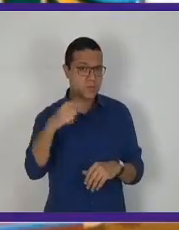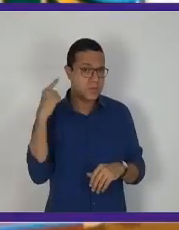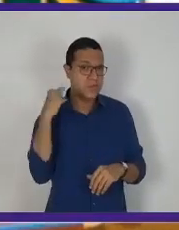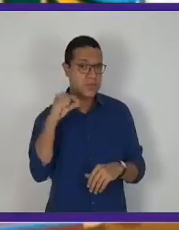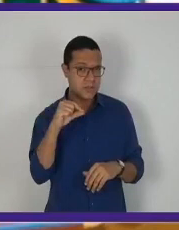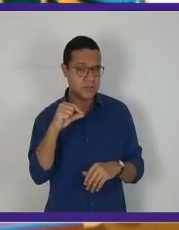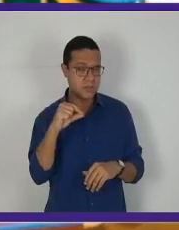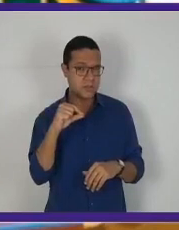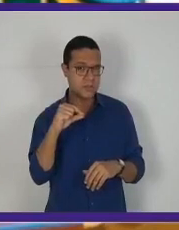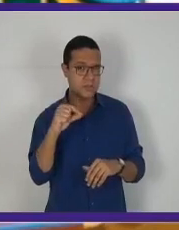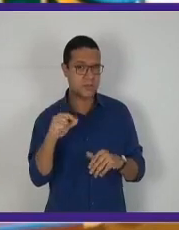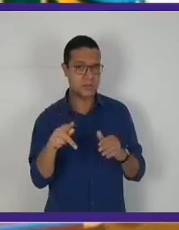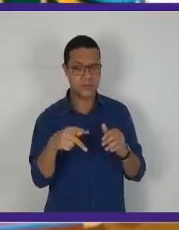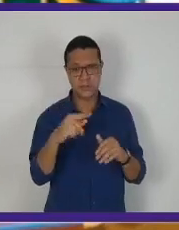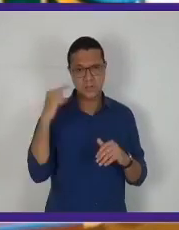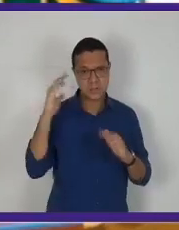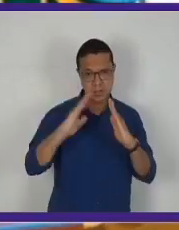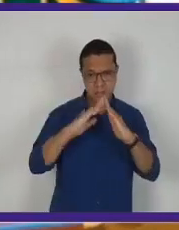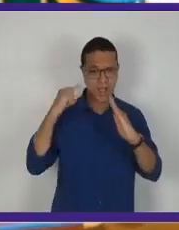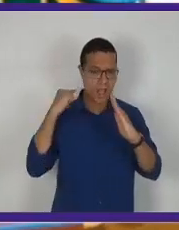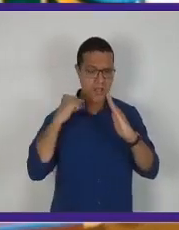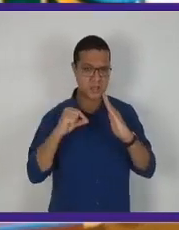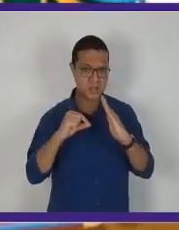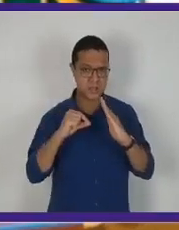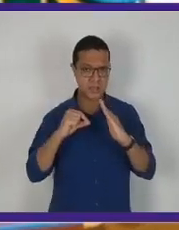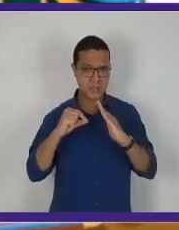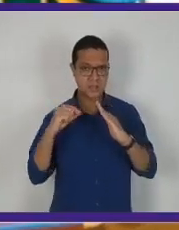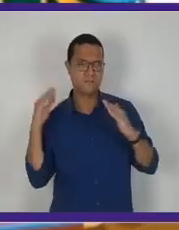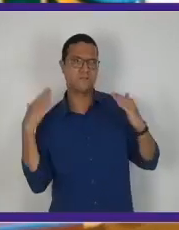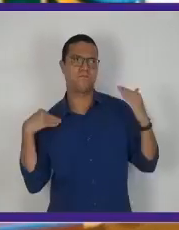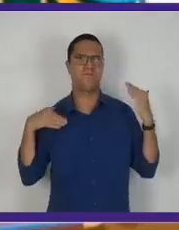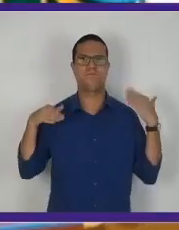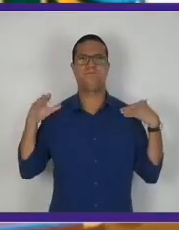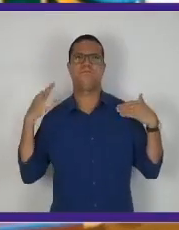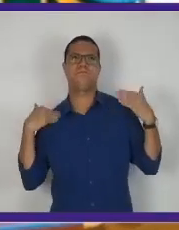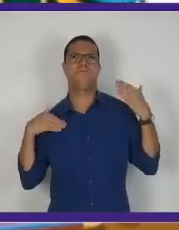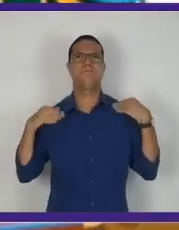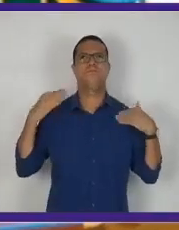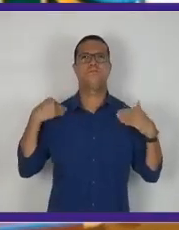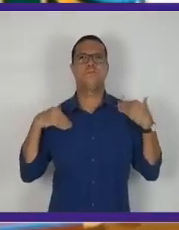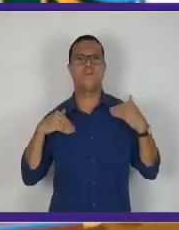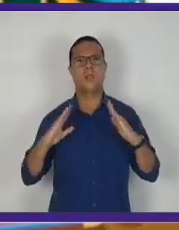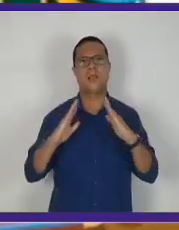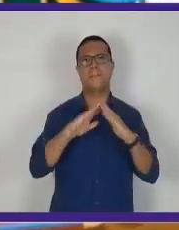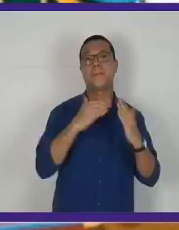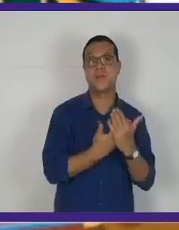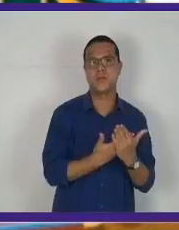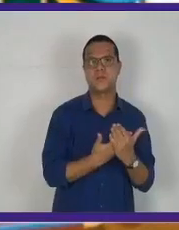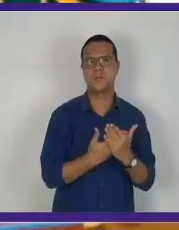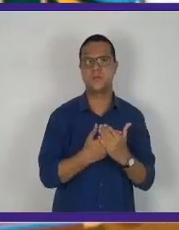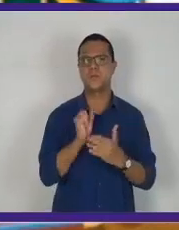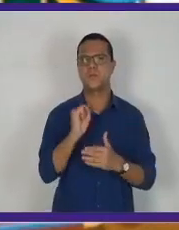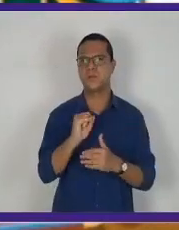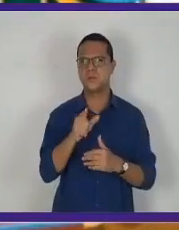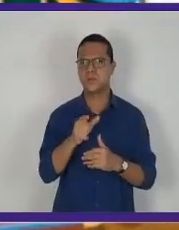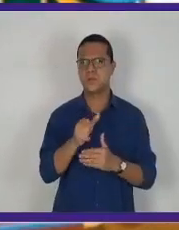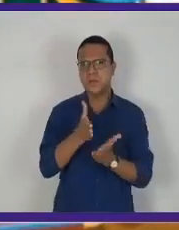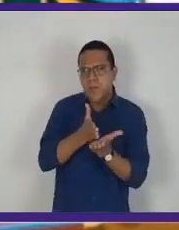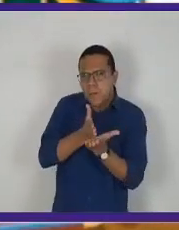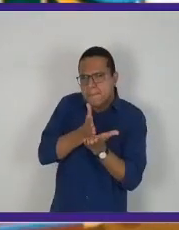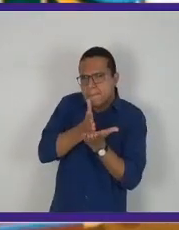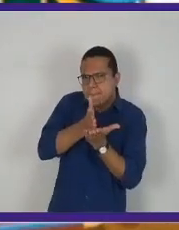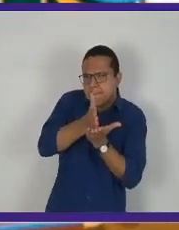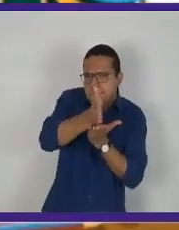casa para a escola, você segue um caminho. Se você seguir linha